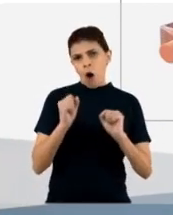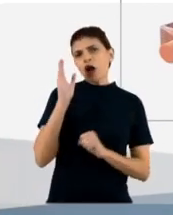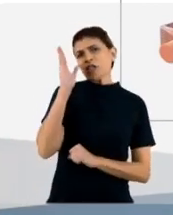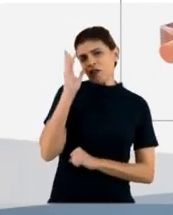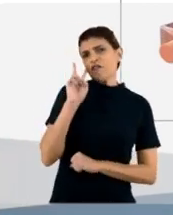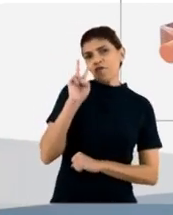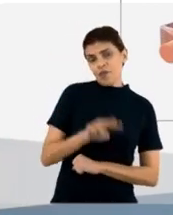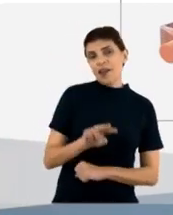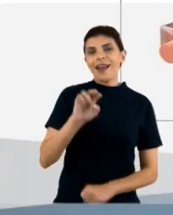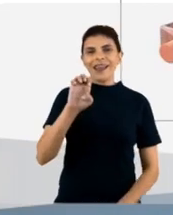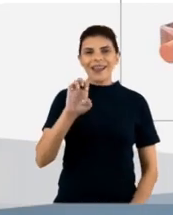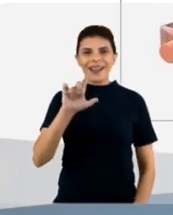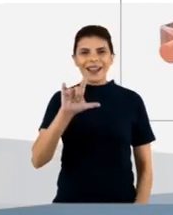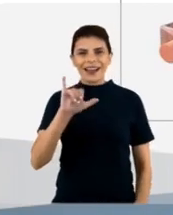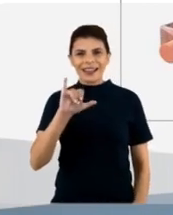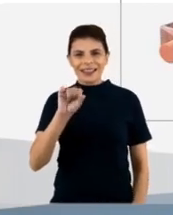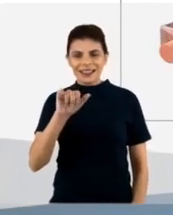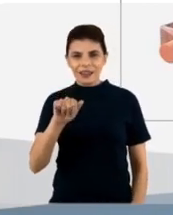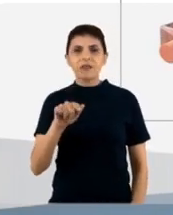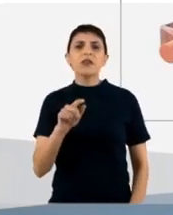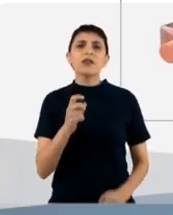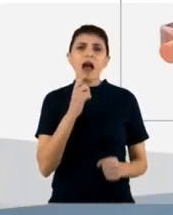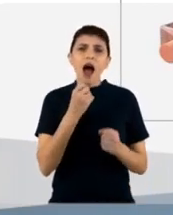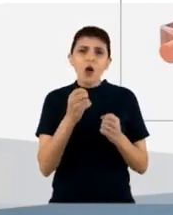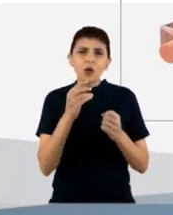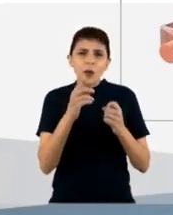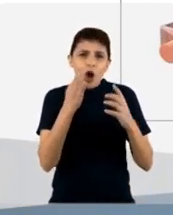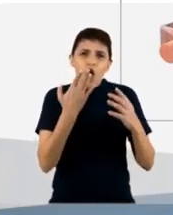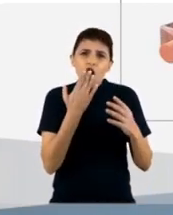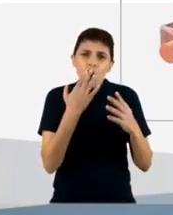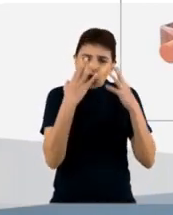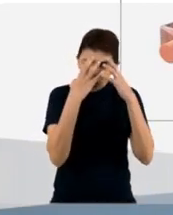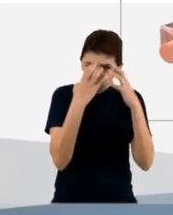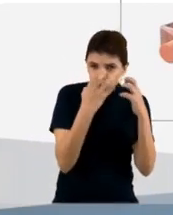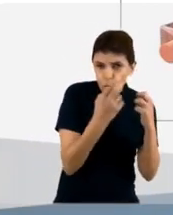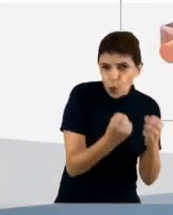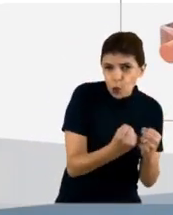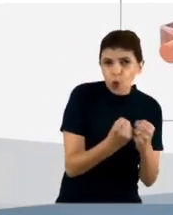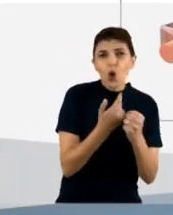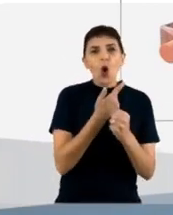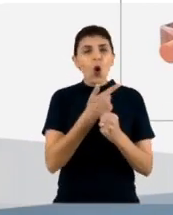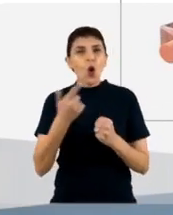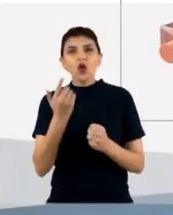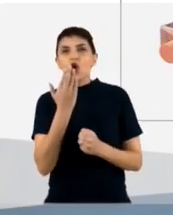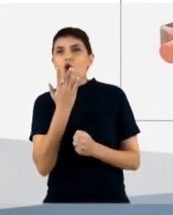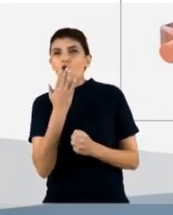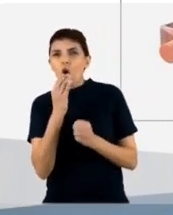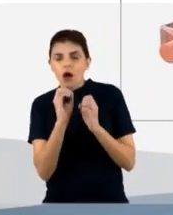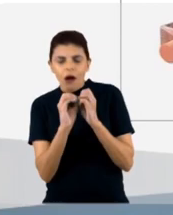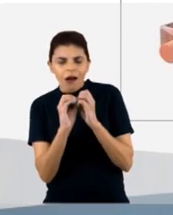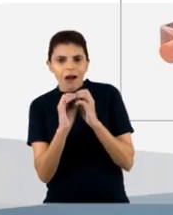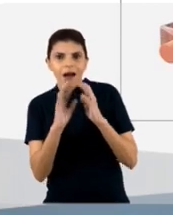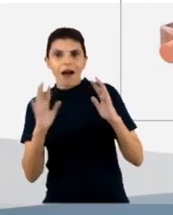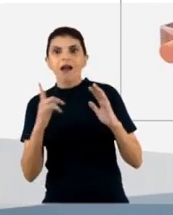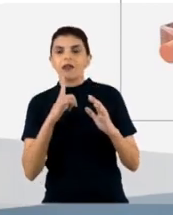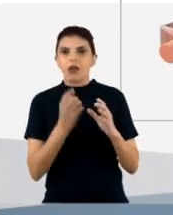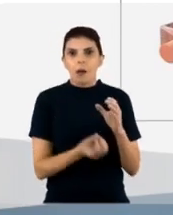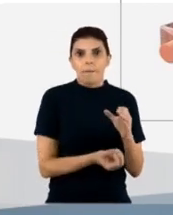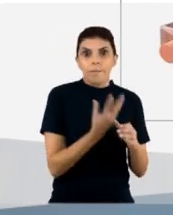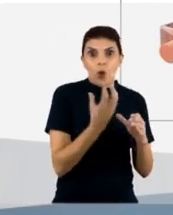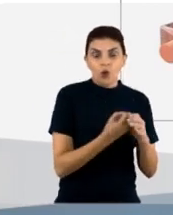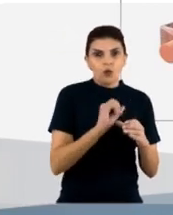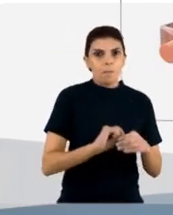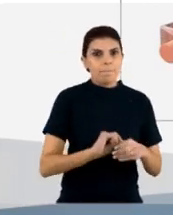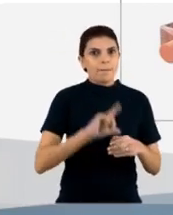ver aqui nessa figurinha que alguns pocinhos estão mais escuros. Isso significa que há uma produção maior de